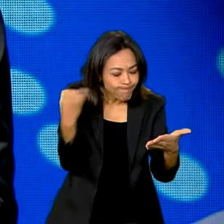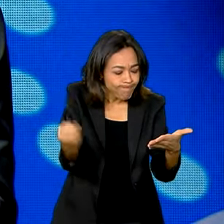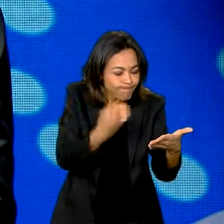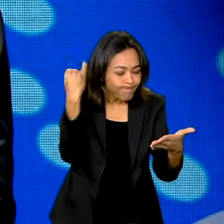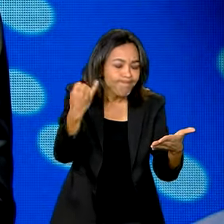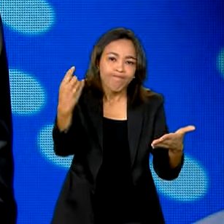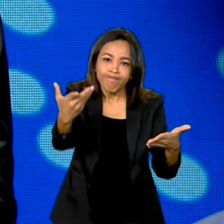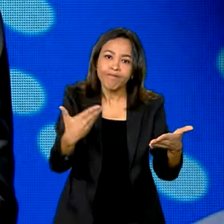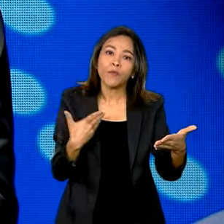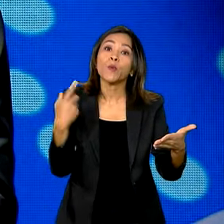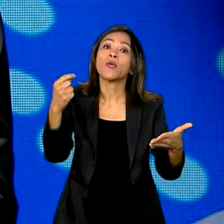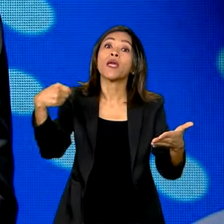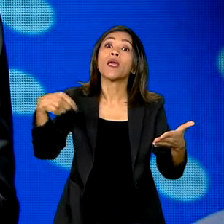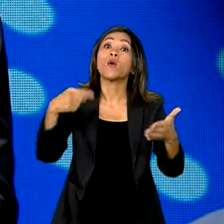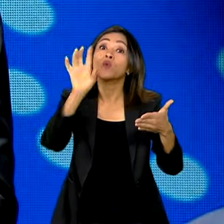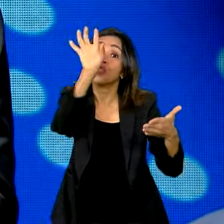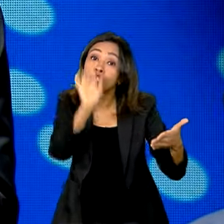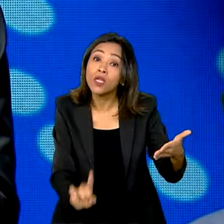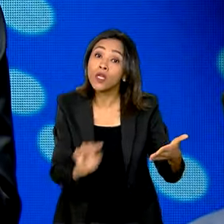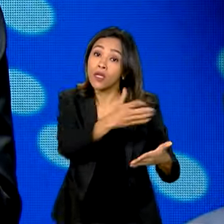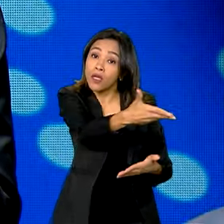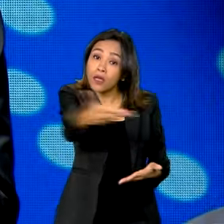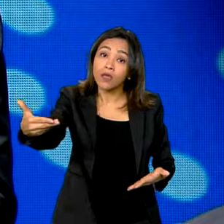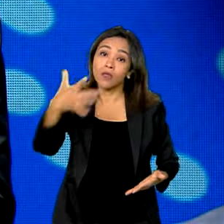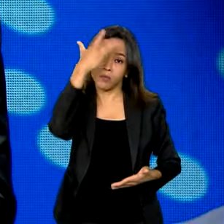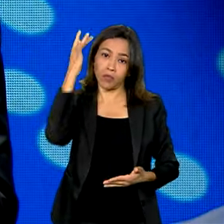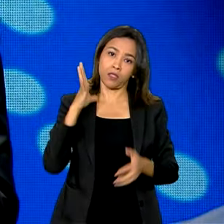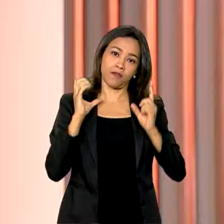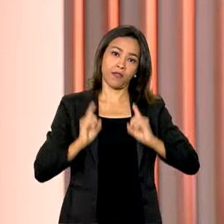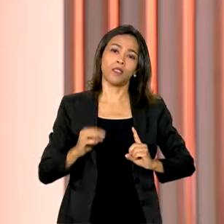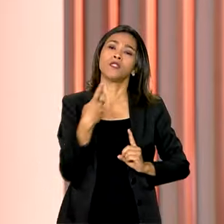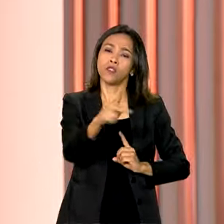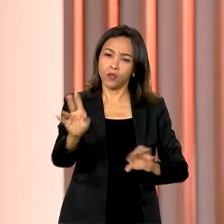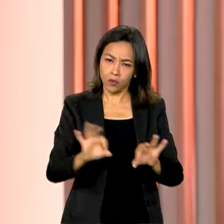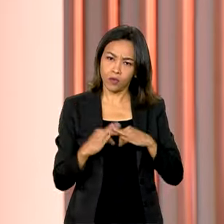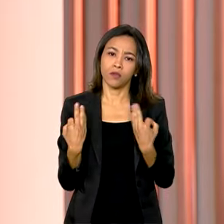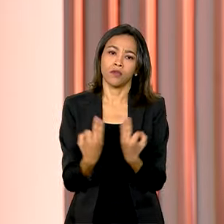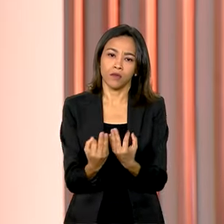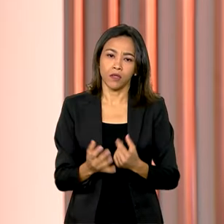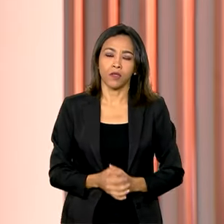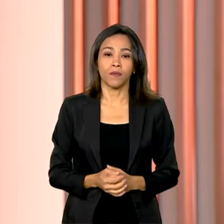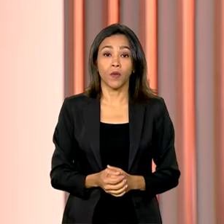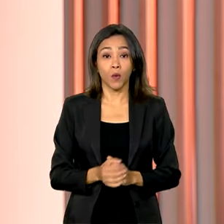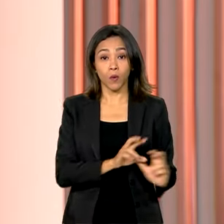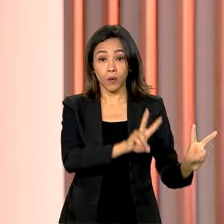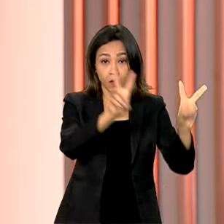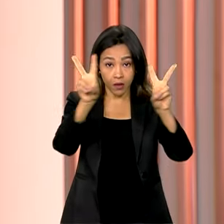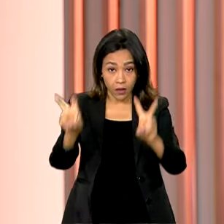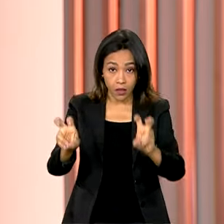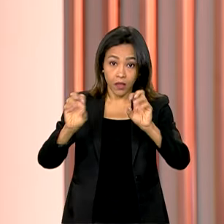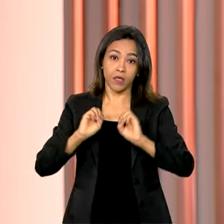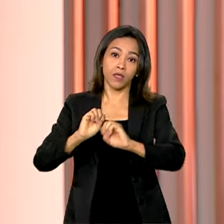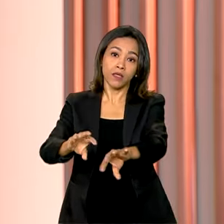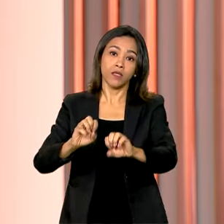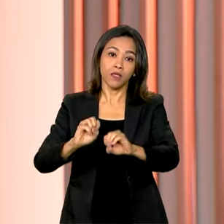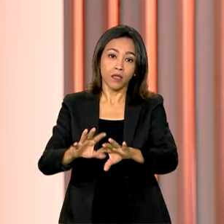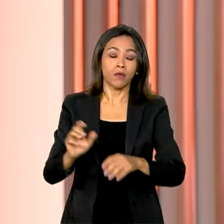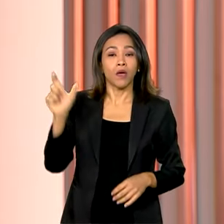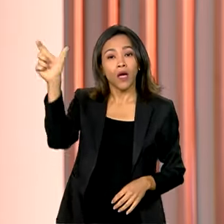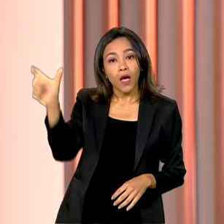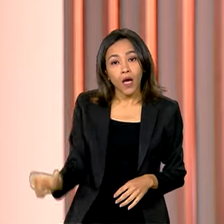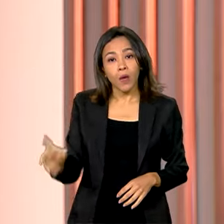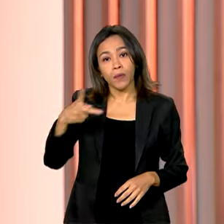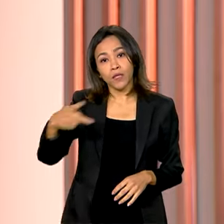direito para as pessoas com deficiência e suas famílias. E o tema agora é educação. O presidente